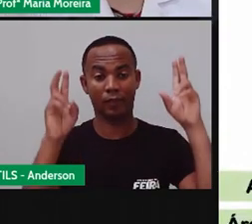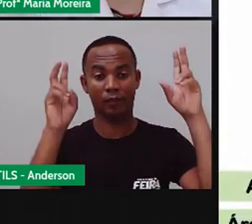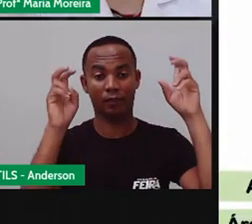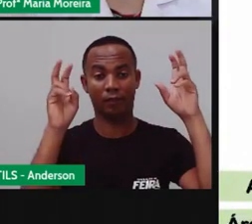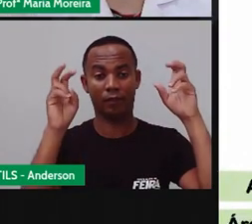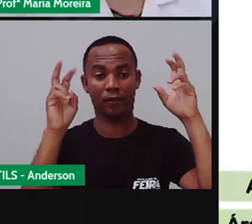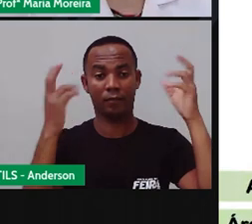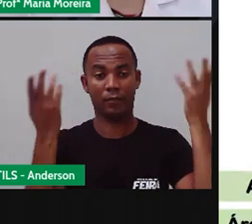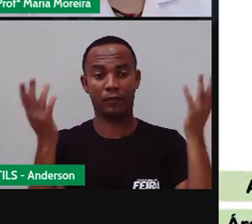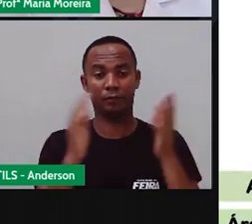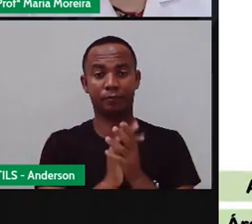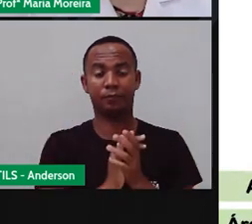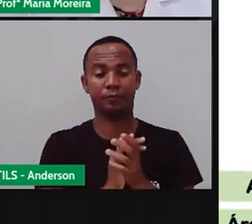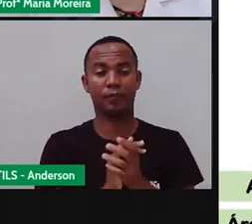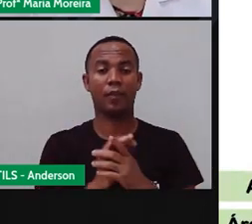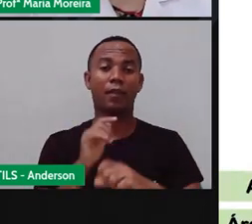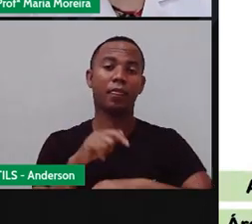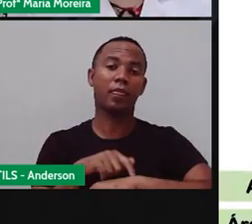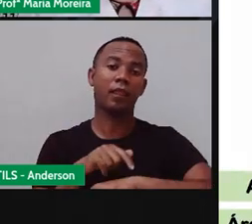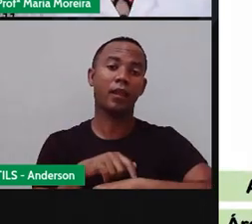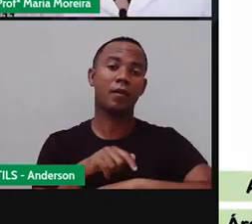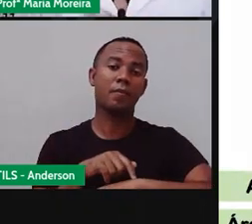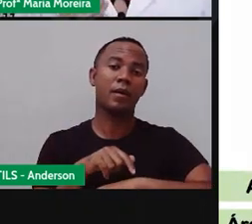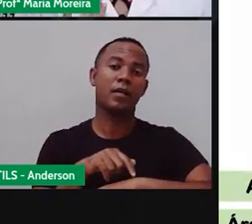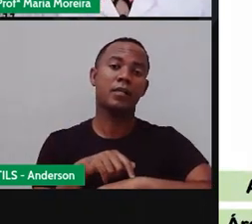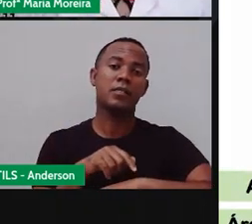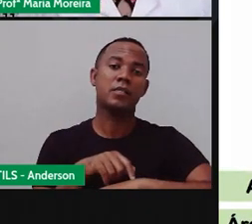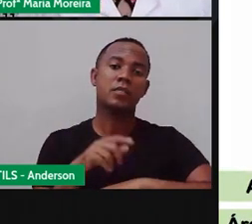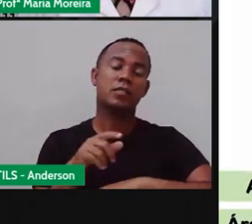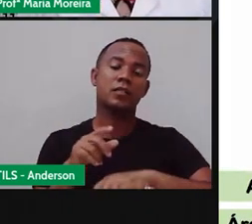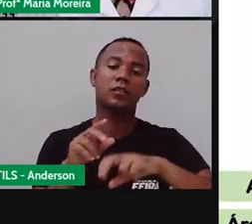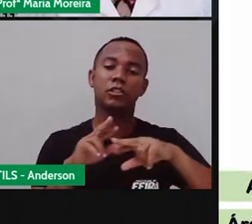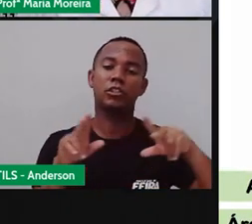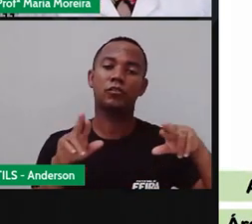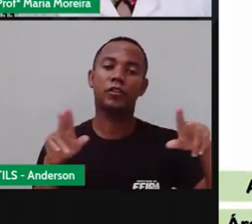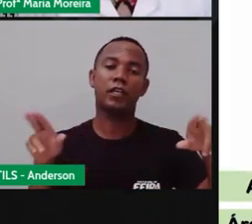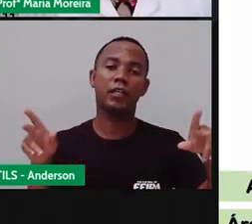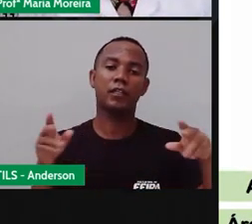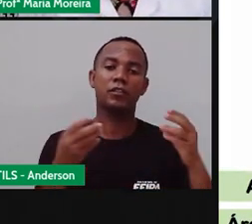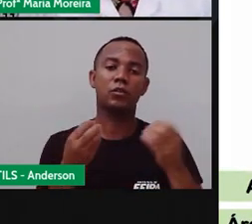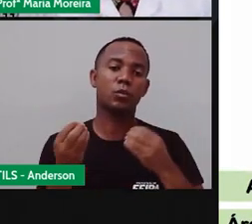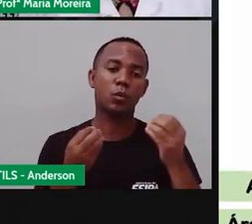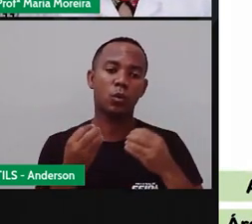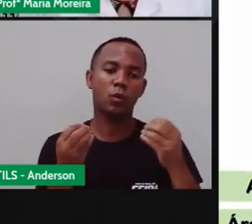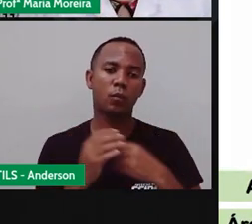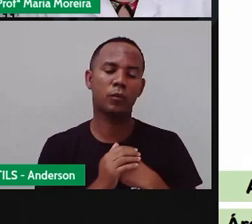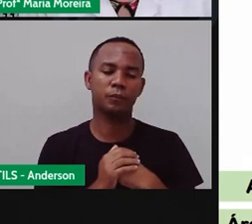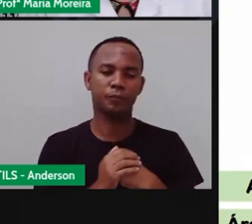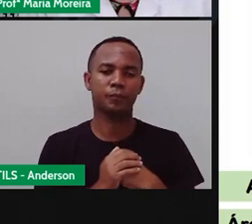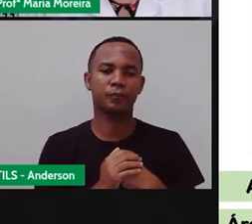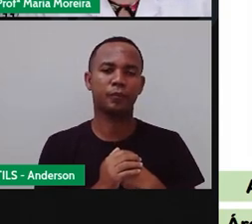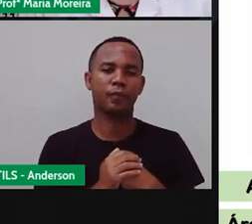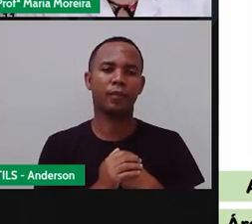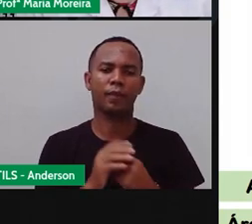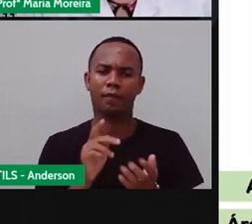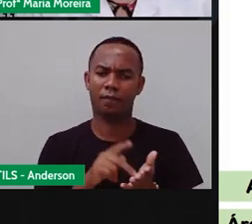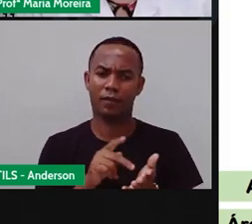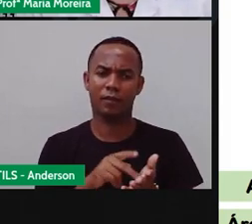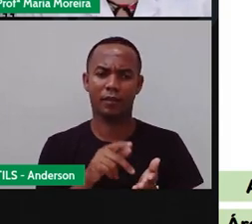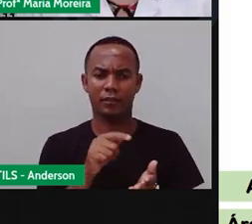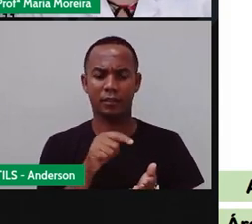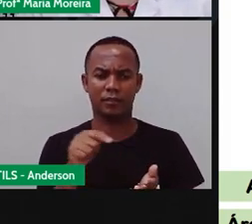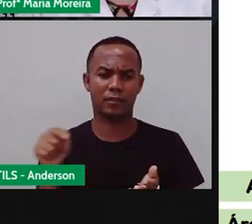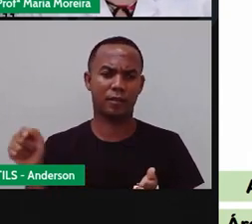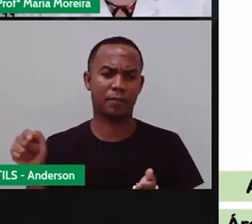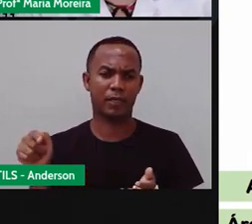Diferentes marcadores do tempo, né? Vamos dar aí segmento, na verdade, ao tema da nossa semana, que